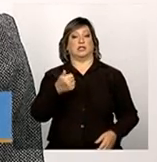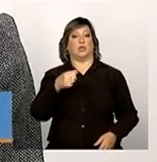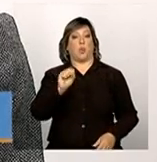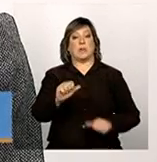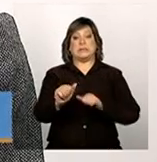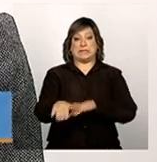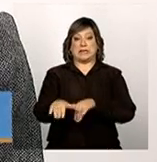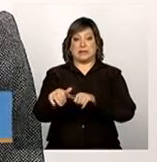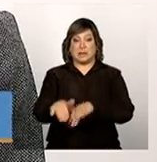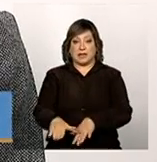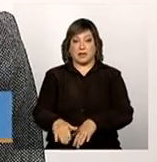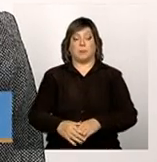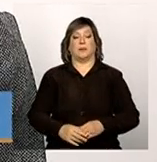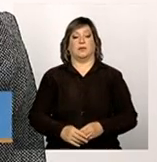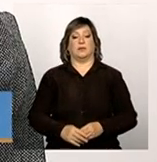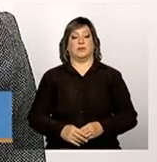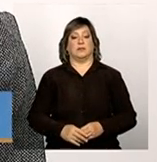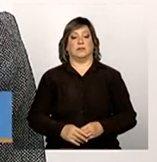setembro,